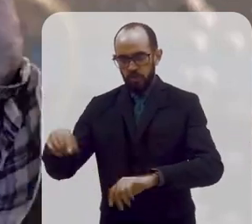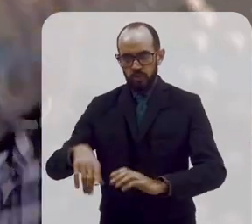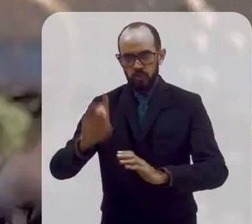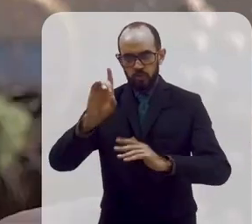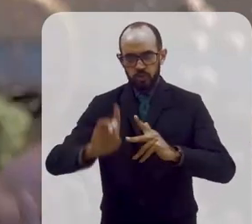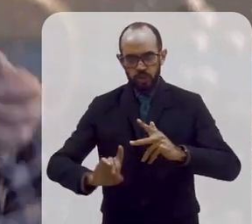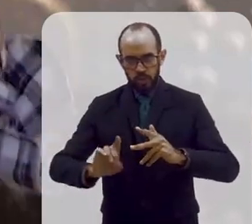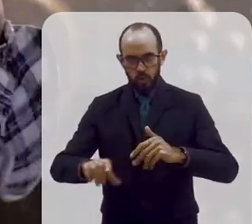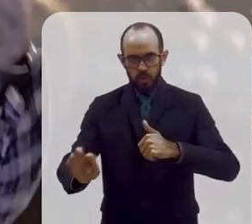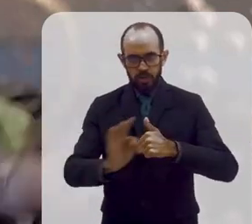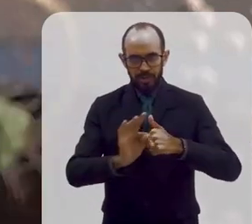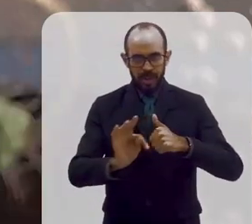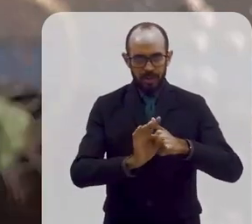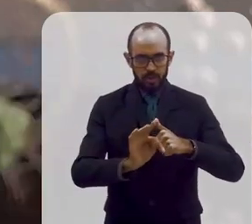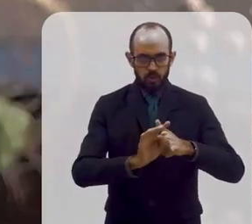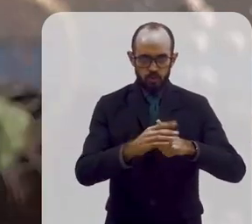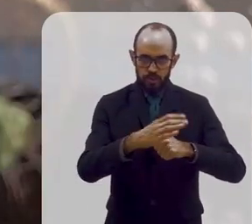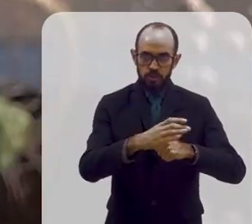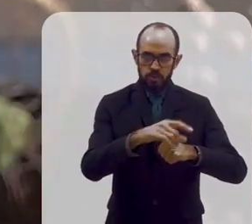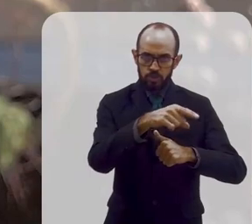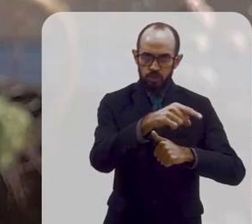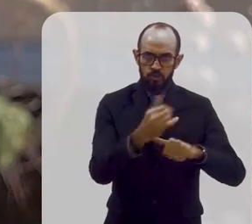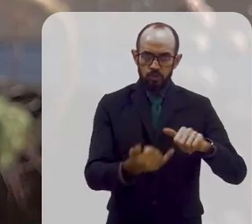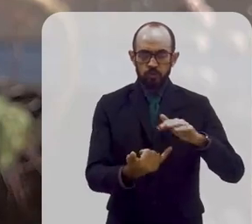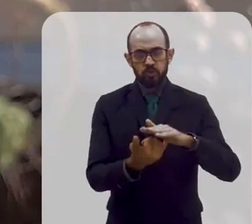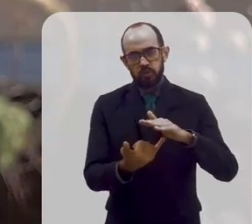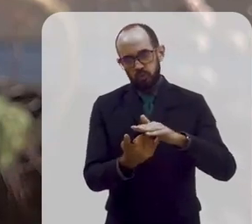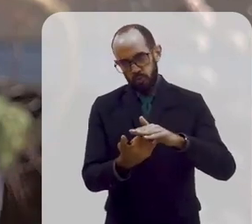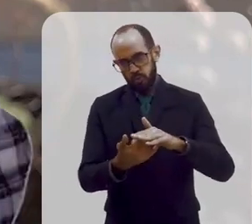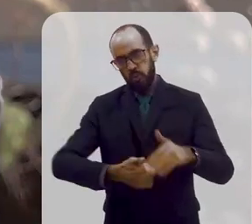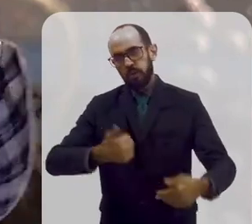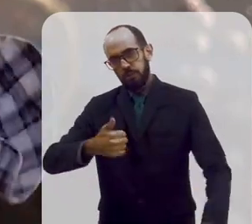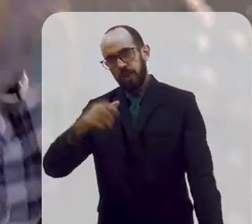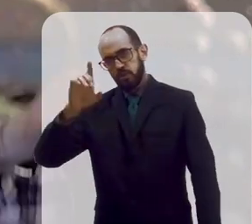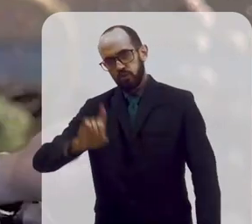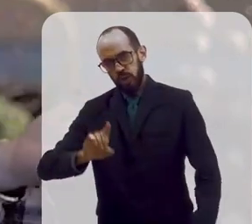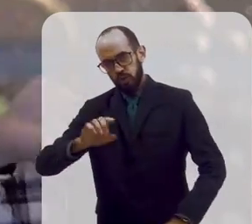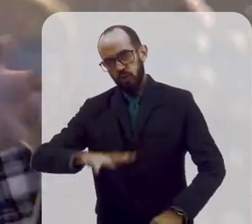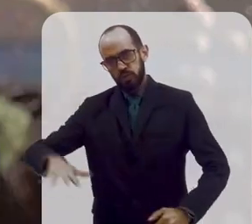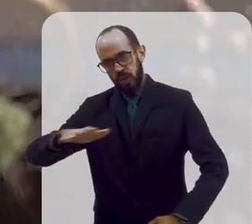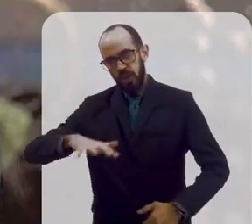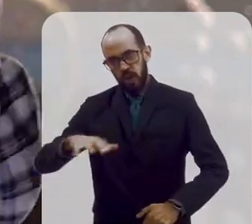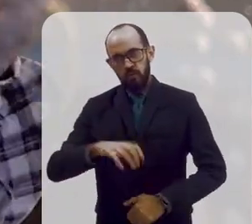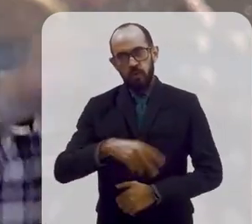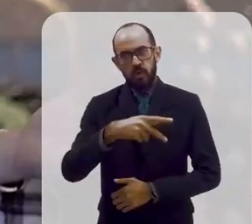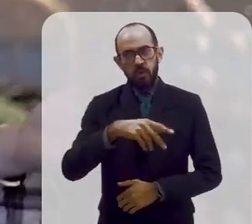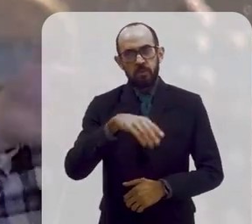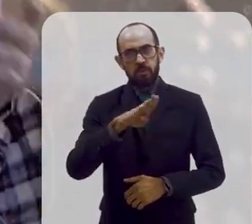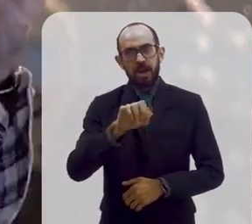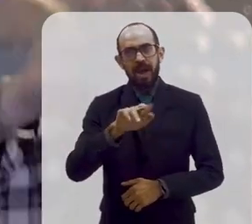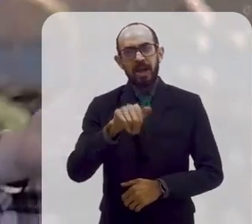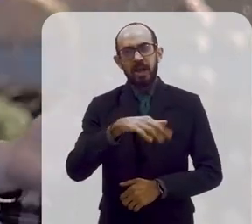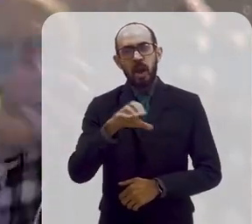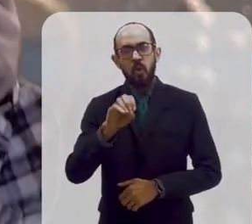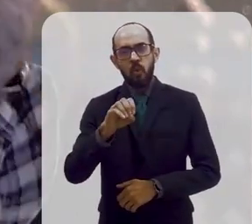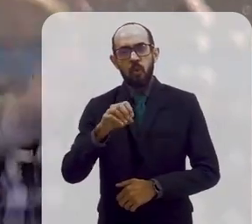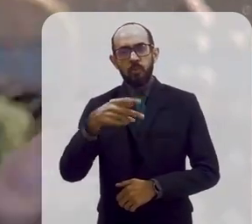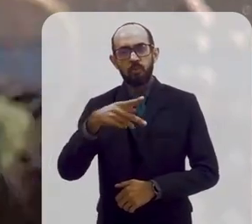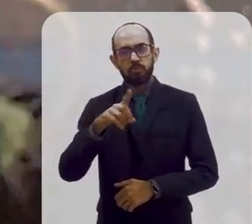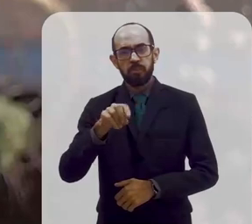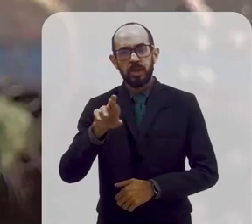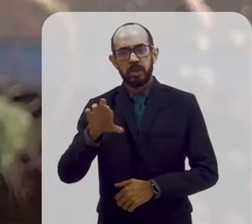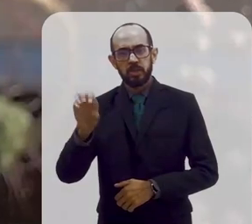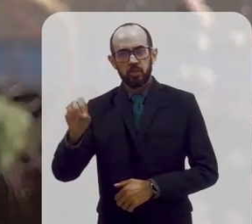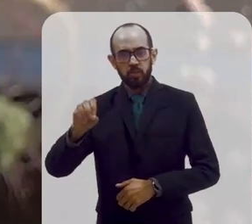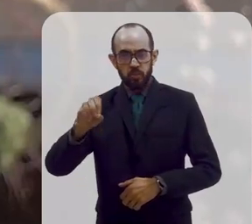ser o diretor técnico científico do Instituto. O primeiro diretor-geral do Instituto foi o Barão de Pedro Afonso, que era um cientista,